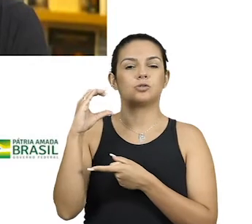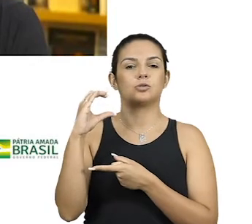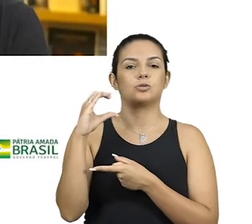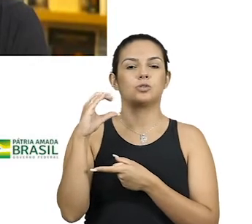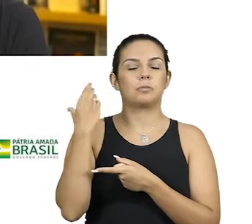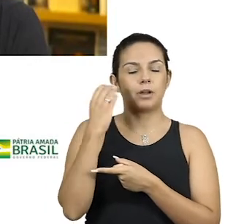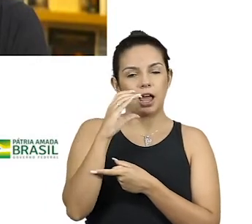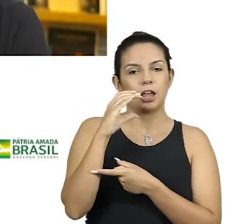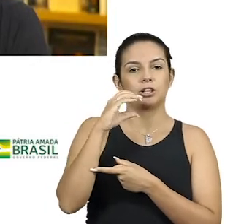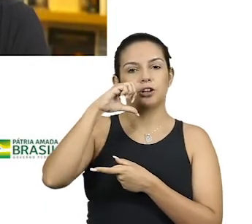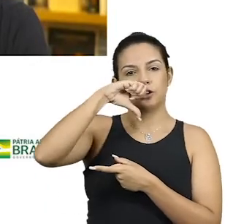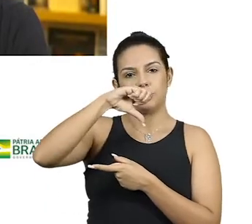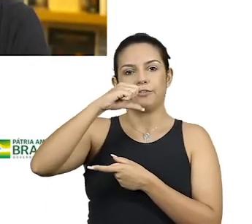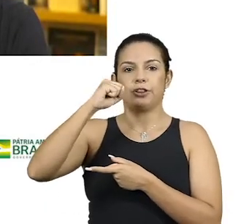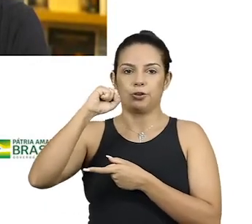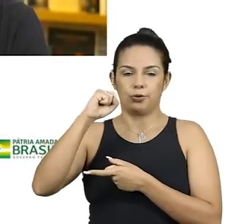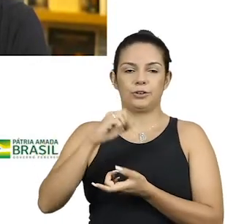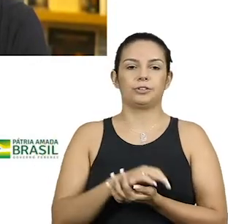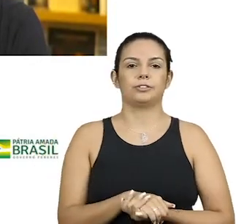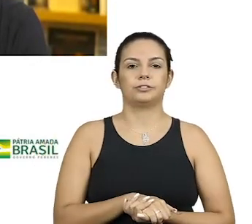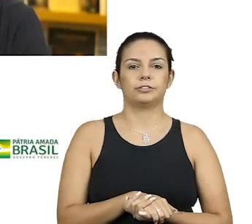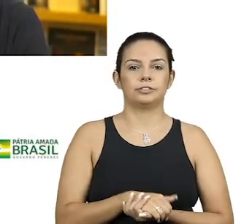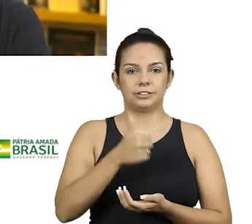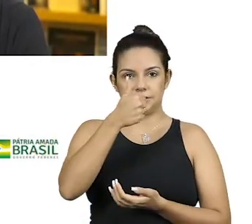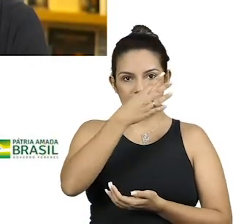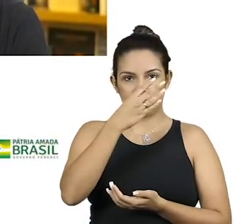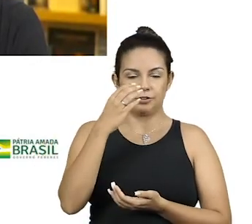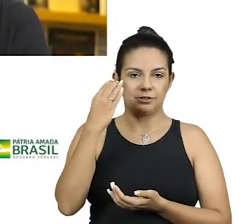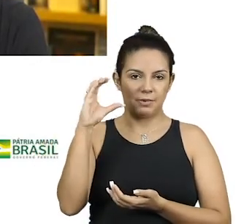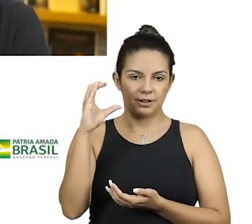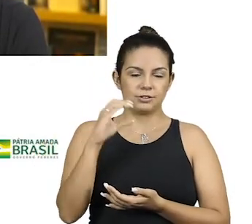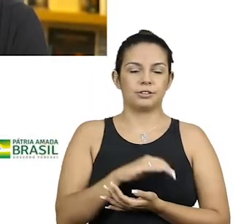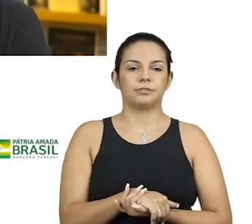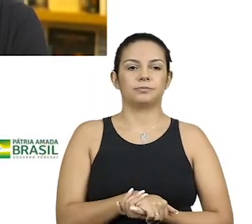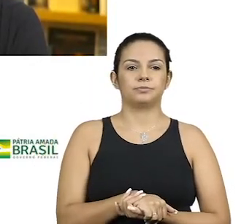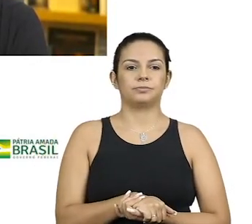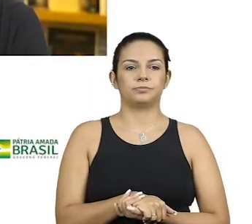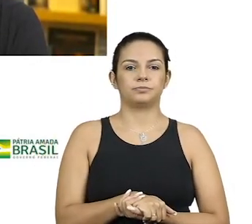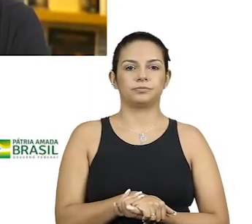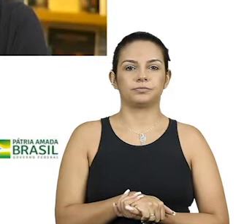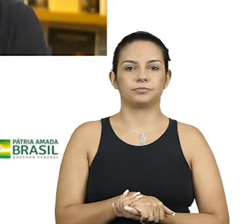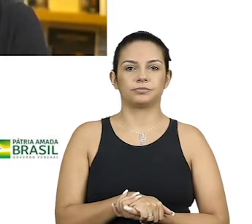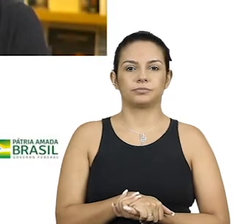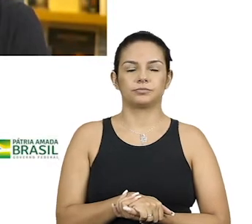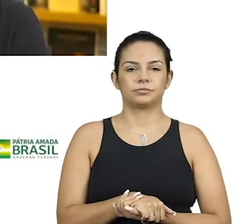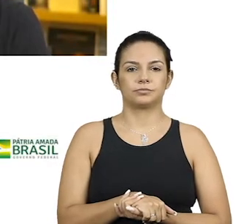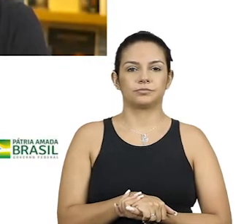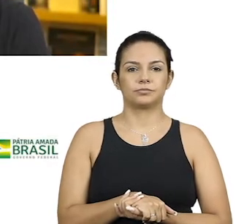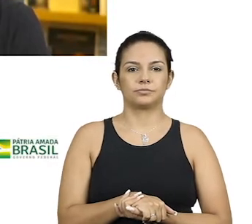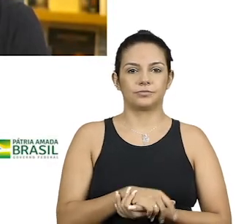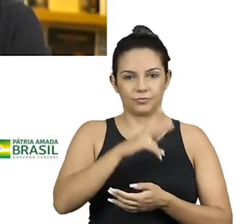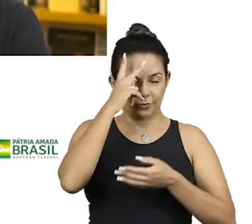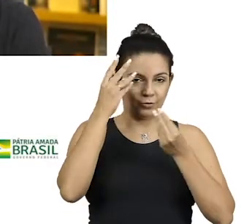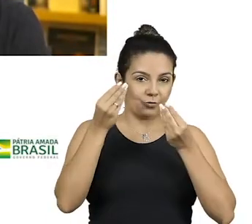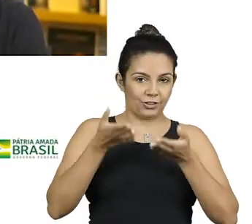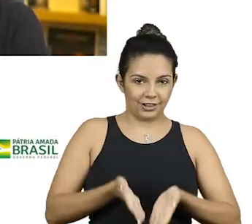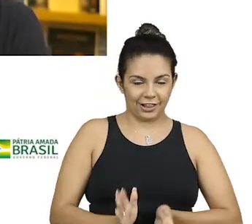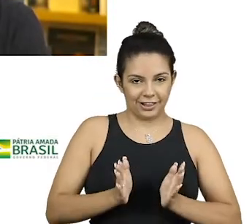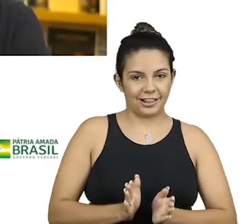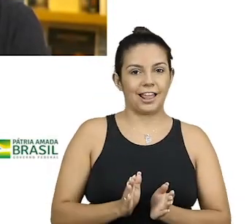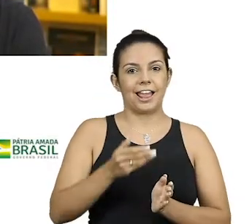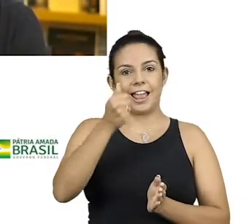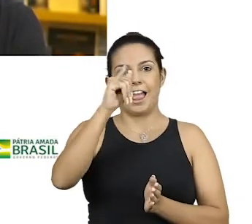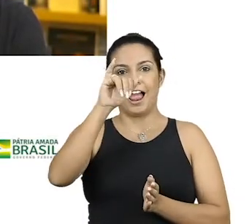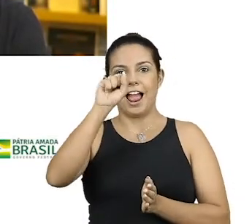março de 98, 14 de março. 14 de março, um monte de gente boa nasceu, Albert Einstein,